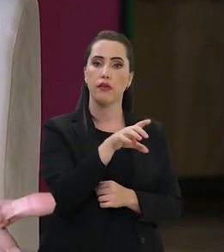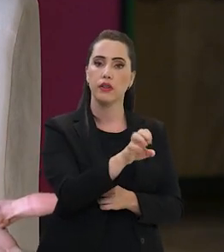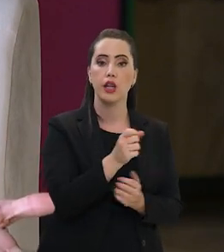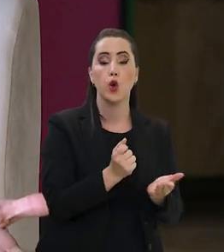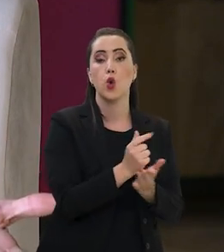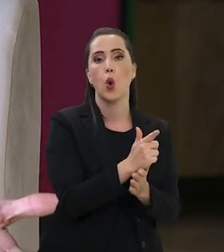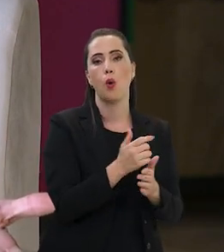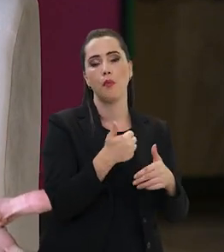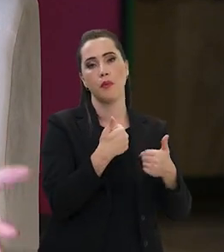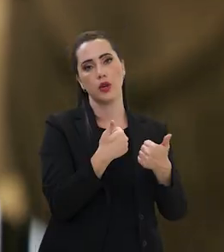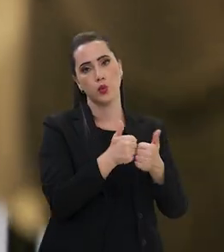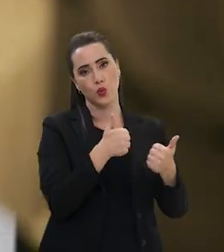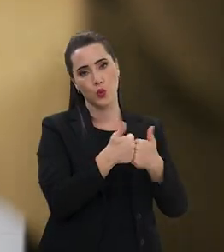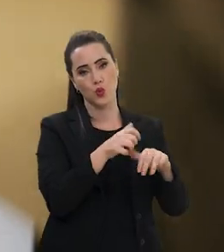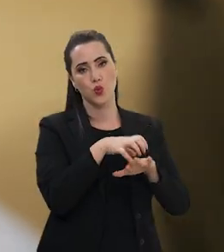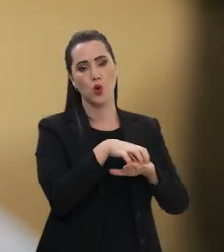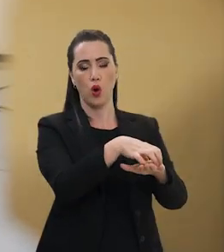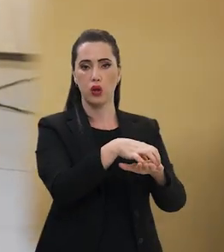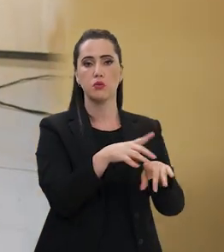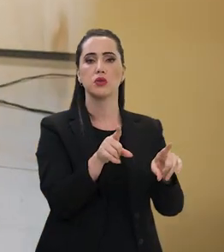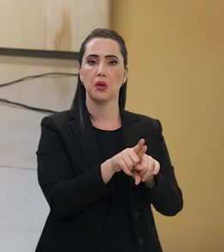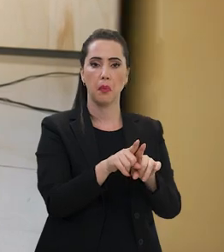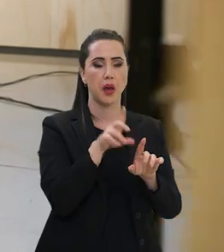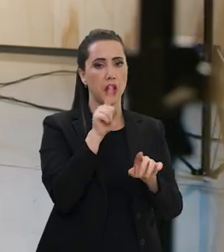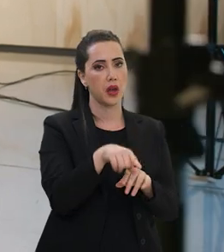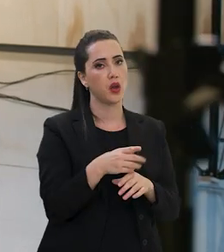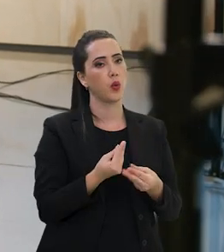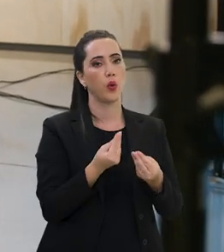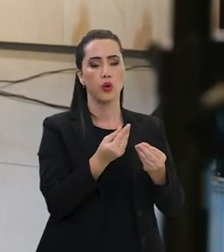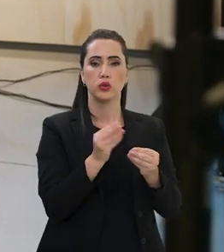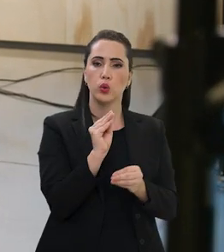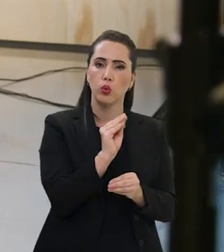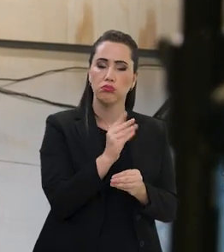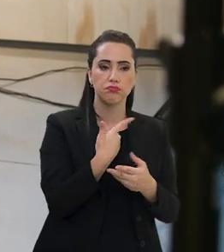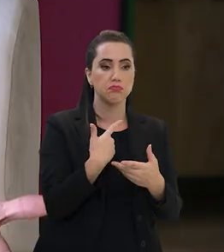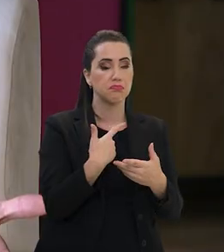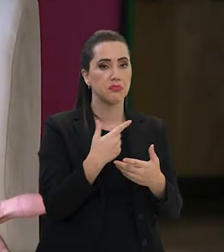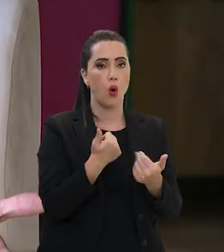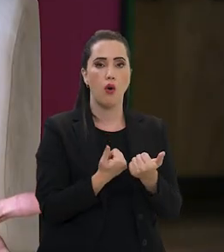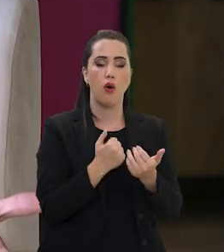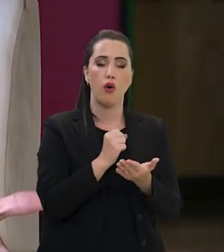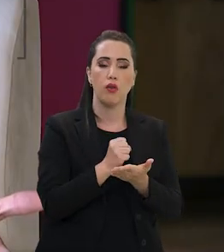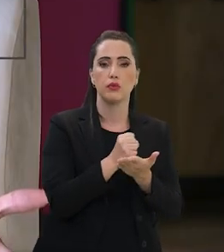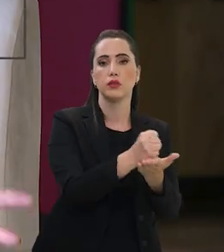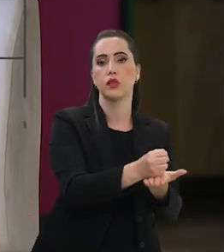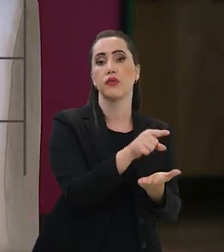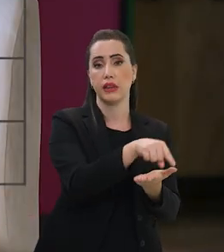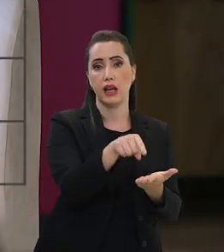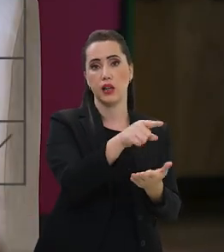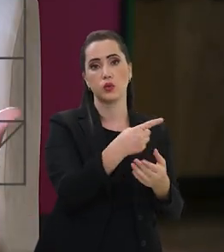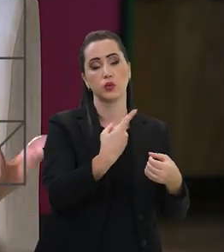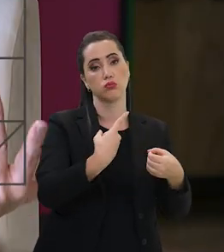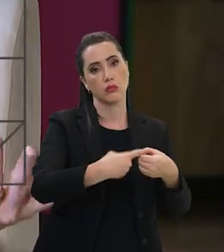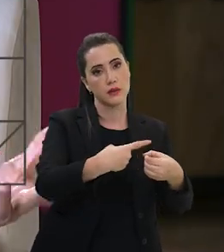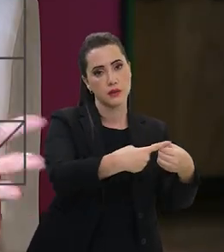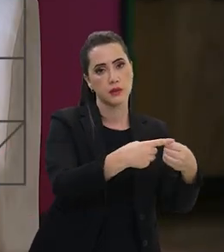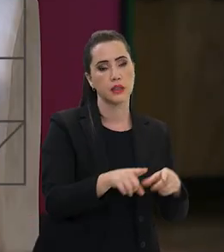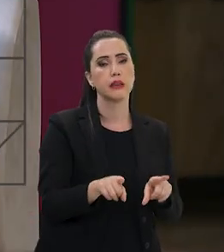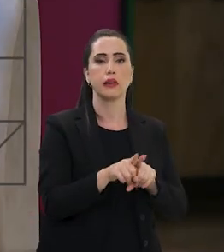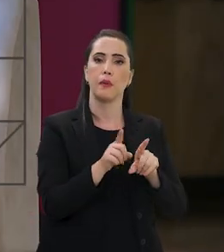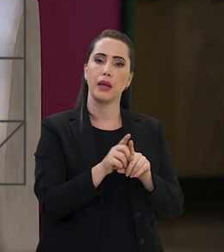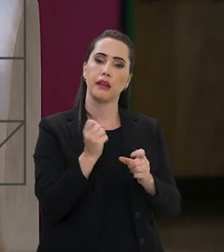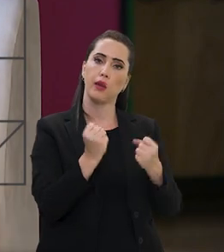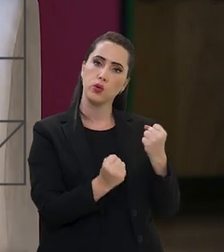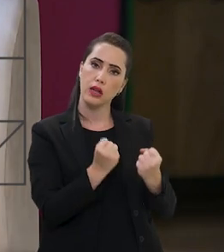tempo que o FNDE faz essas aquisições, mas não só. Os ônibus, eles atendem normalmente as zonas rurais do nosso país, mas nós temos uns